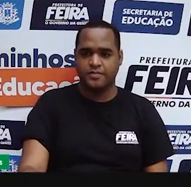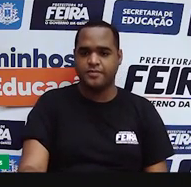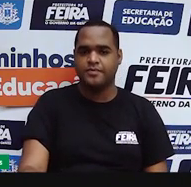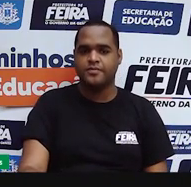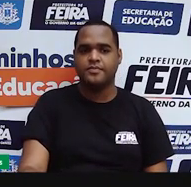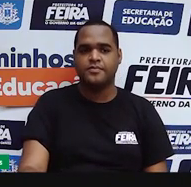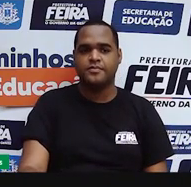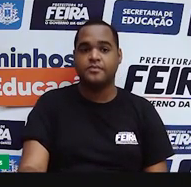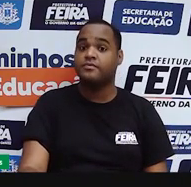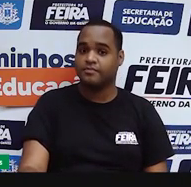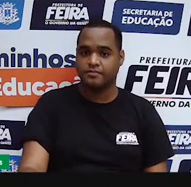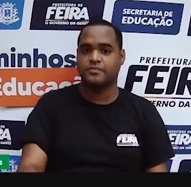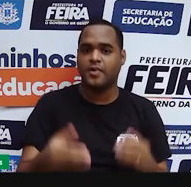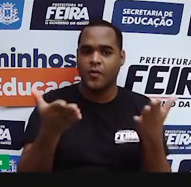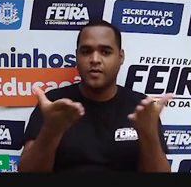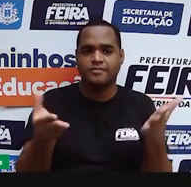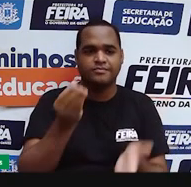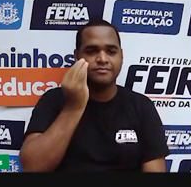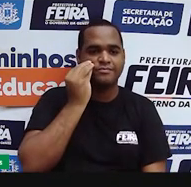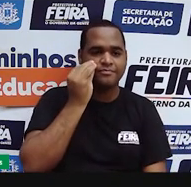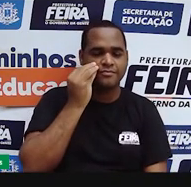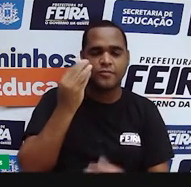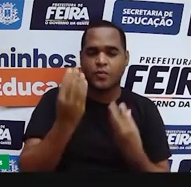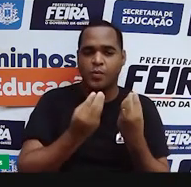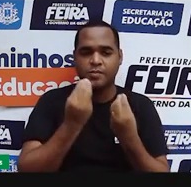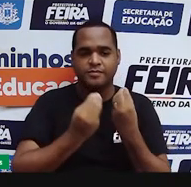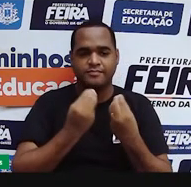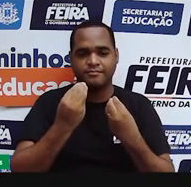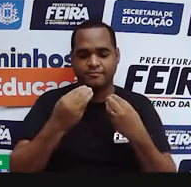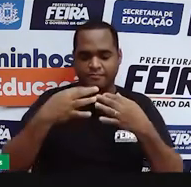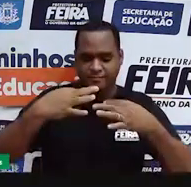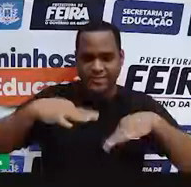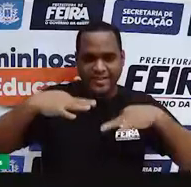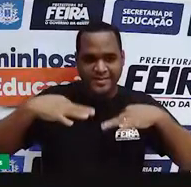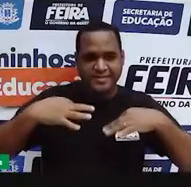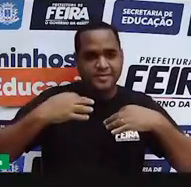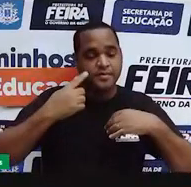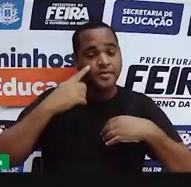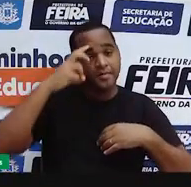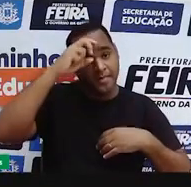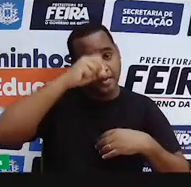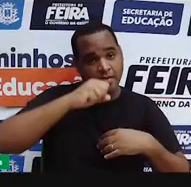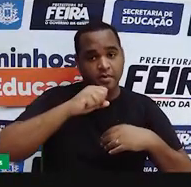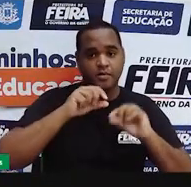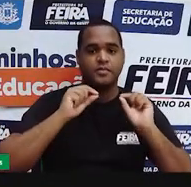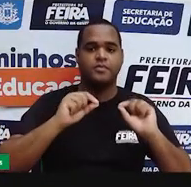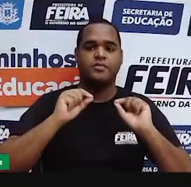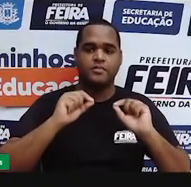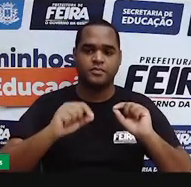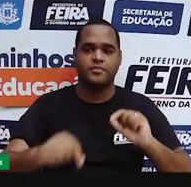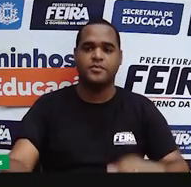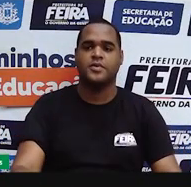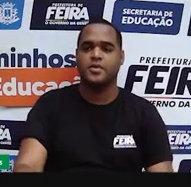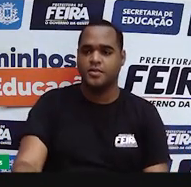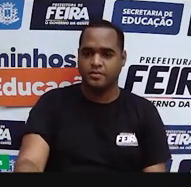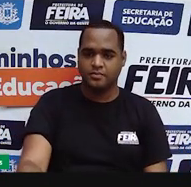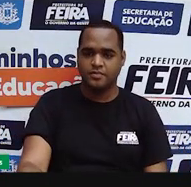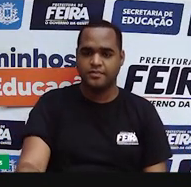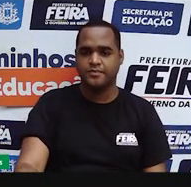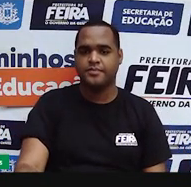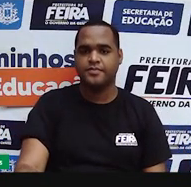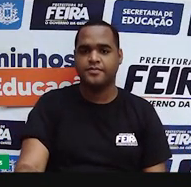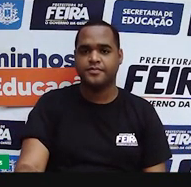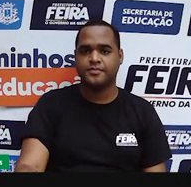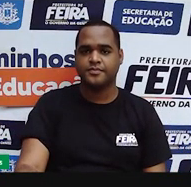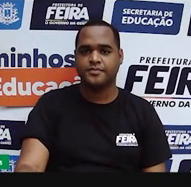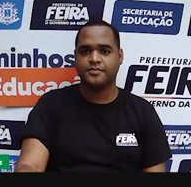Agora, vamos lá fazer um testezinho sobre o que a gente aprendeu até aqui. Então, vamos lá. Tem essa primeira notícia